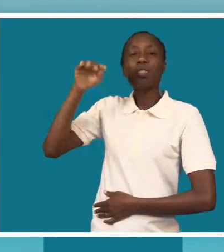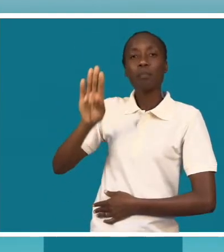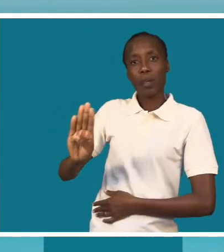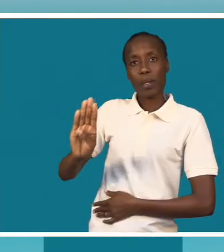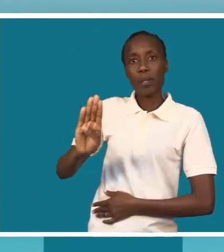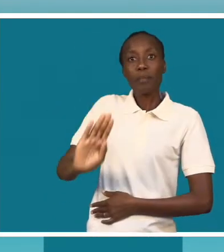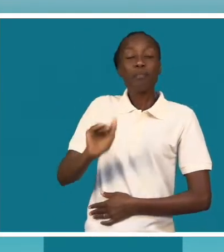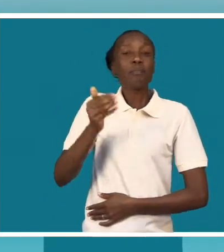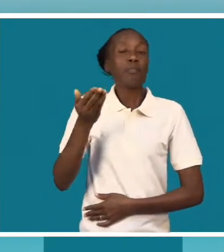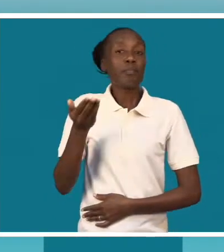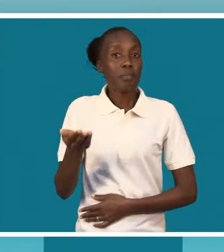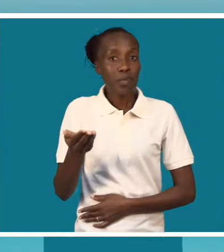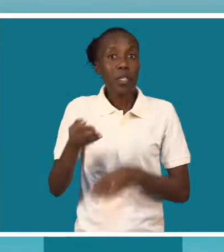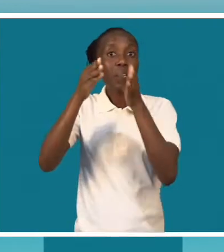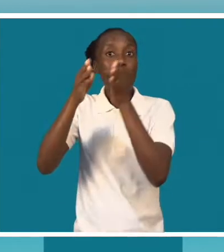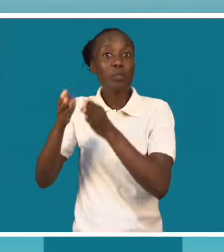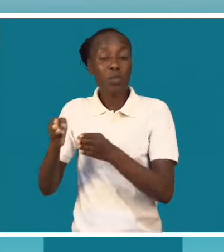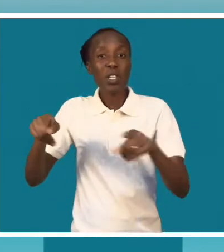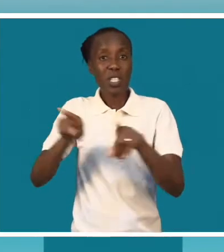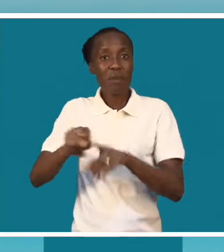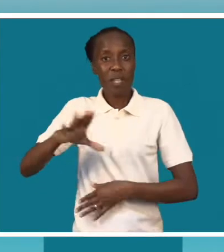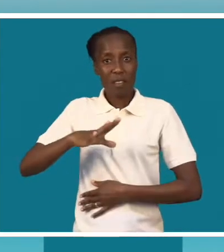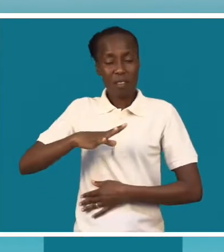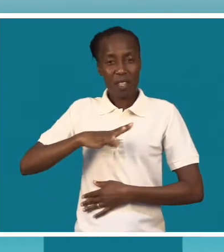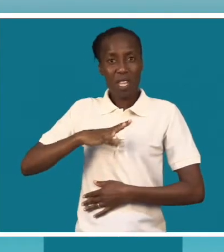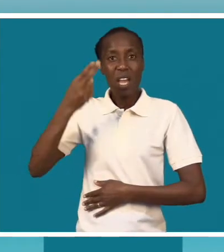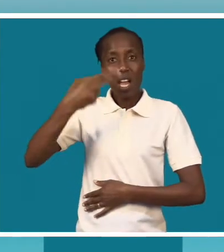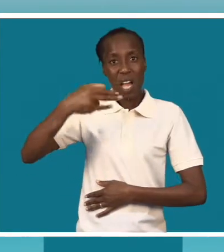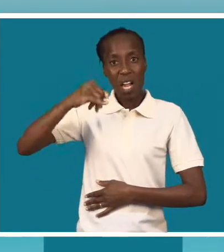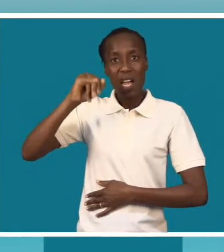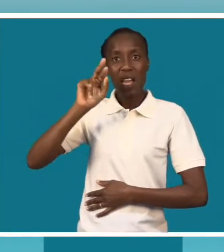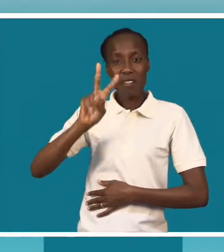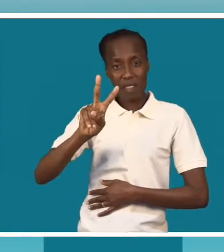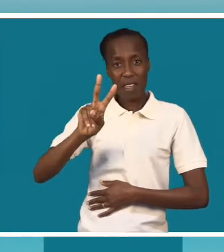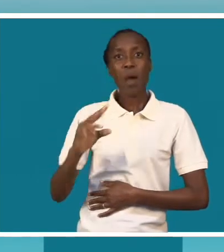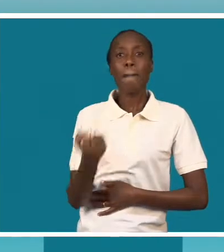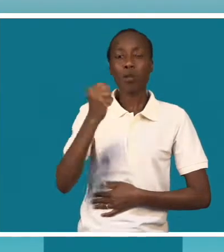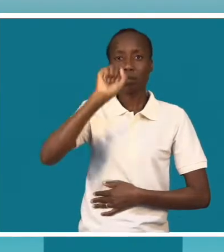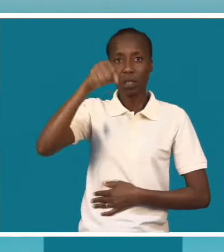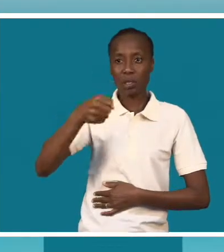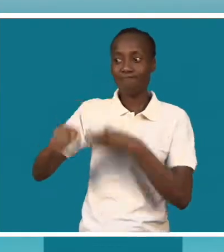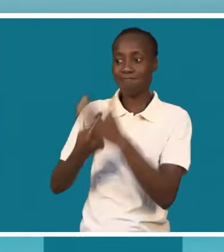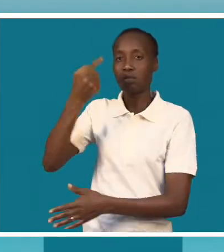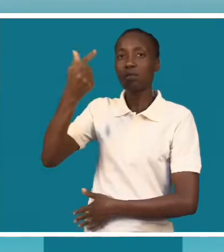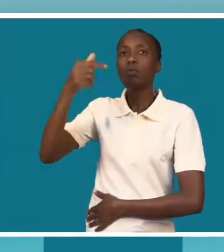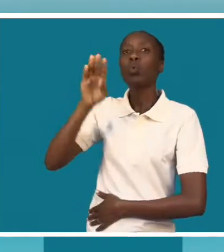teste para TB, tendo em conta que as pessoas vivendo com HIV têm um risco elevado de desenvolver tuberculose ativa. Então,